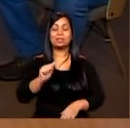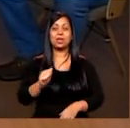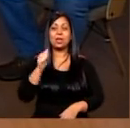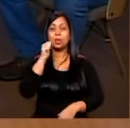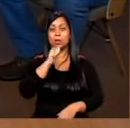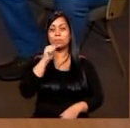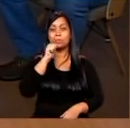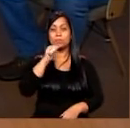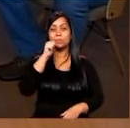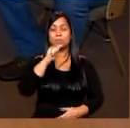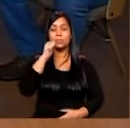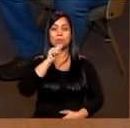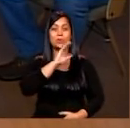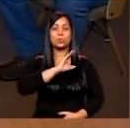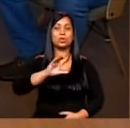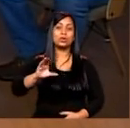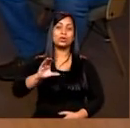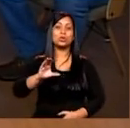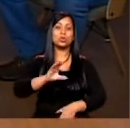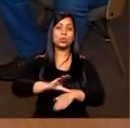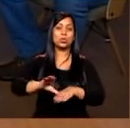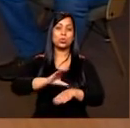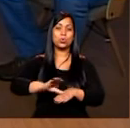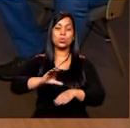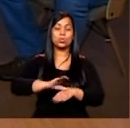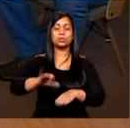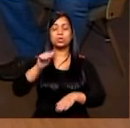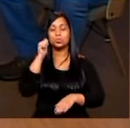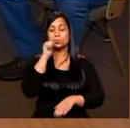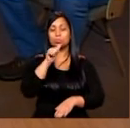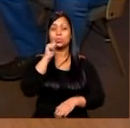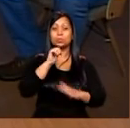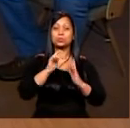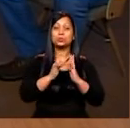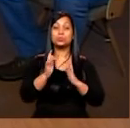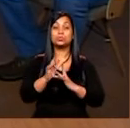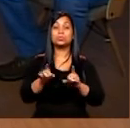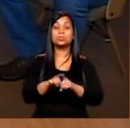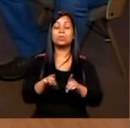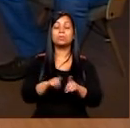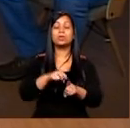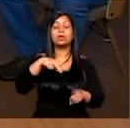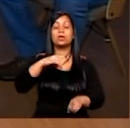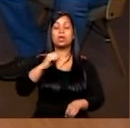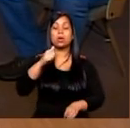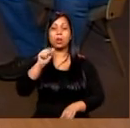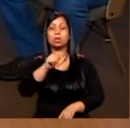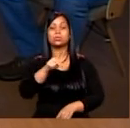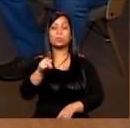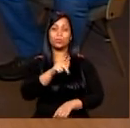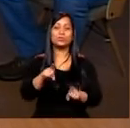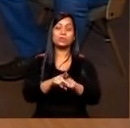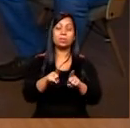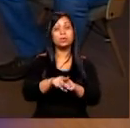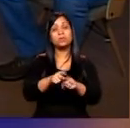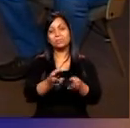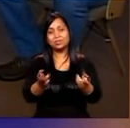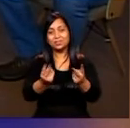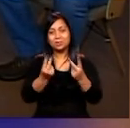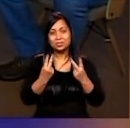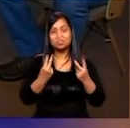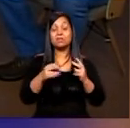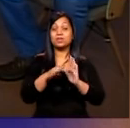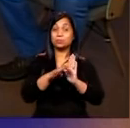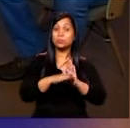Oliveira, que é coordenadora do cursinho popular Carolina Maria de Jesus, e com o Nicolas Pellicione de Oliveira, que também é professor. Você